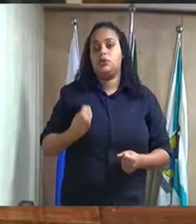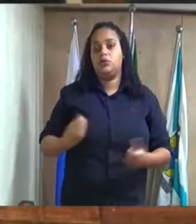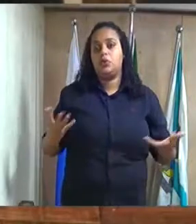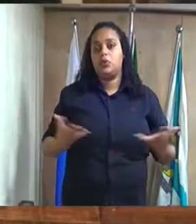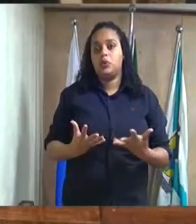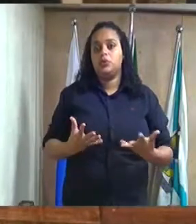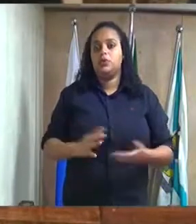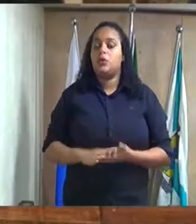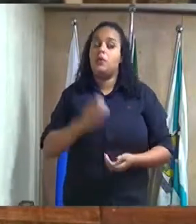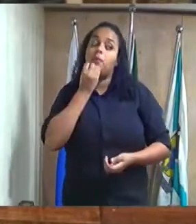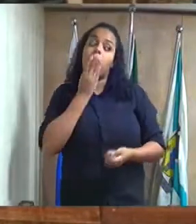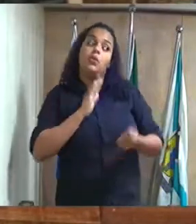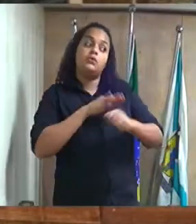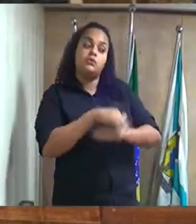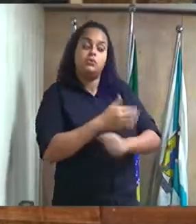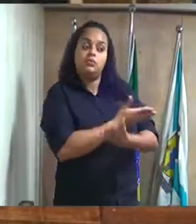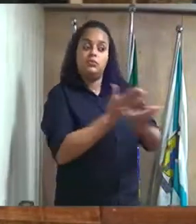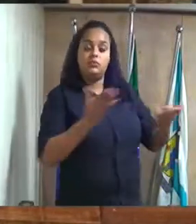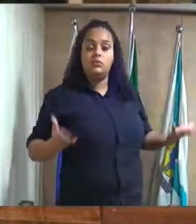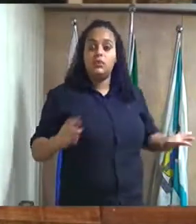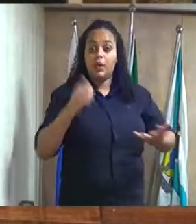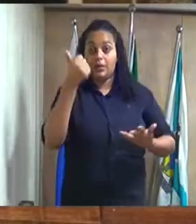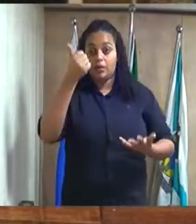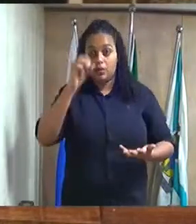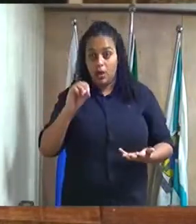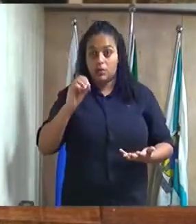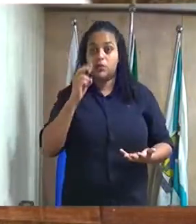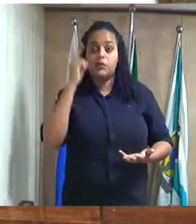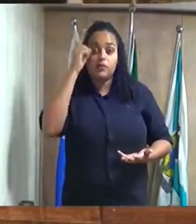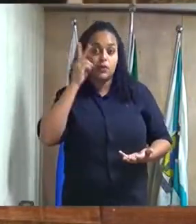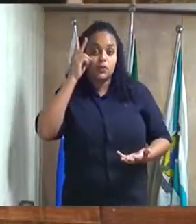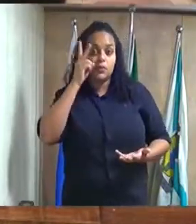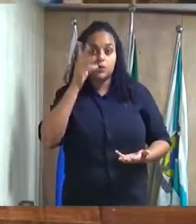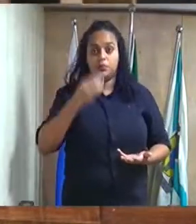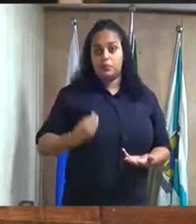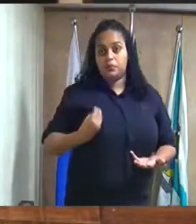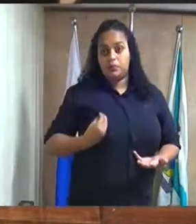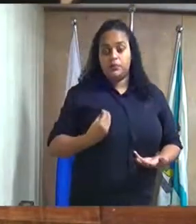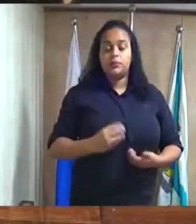Boa noite a todos. Temos dez vereadores presentes.